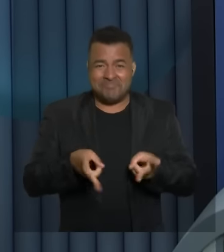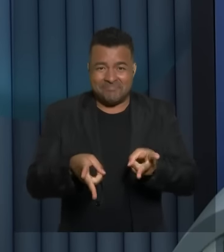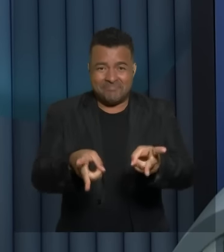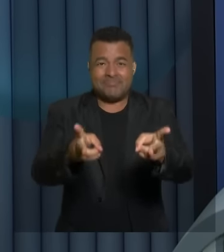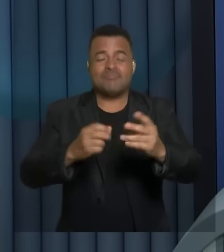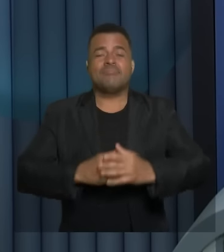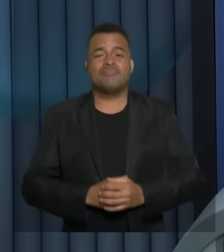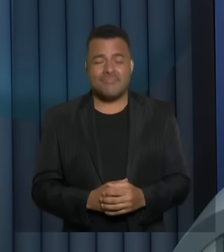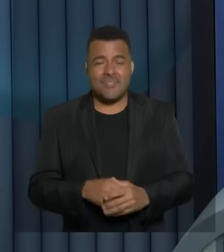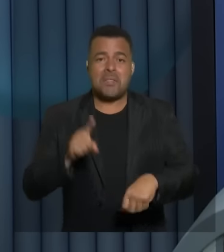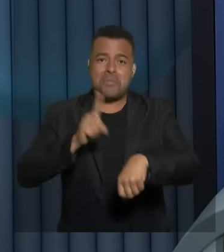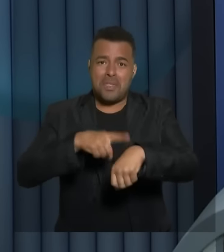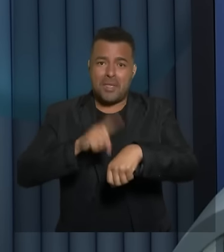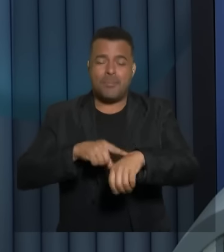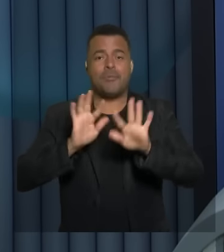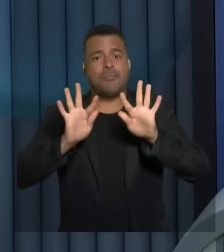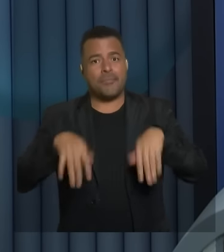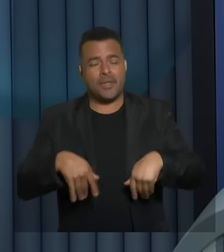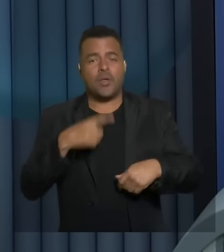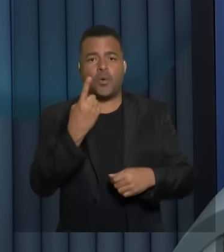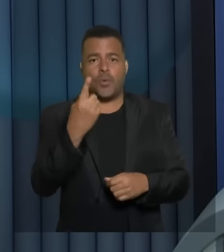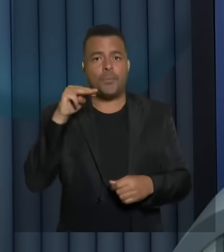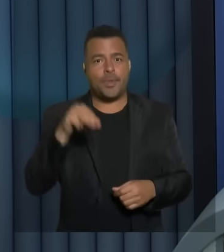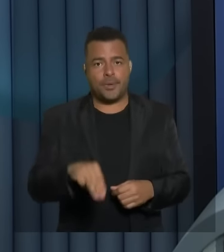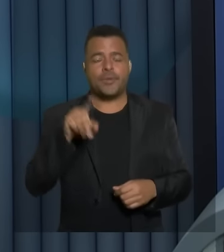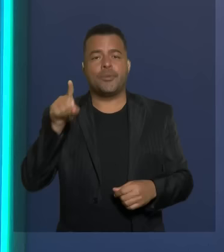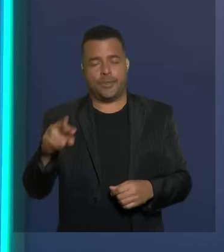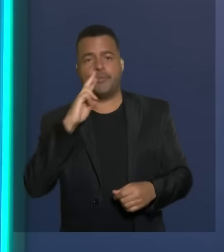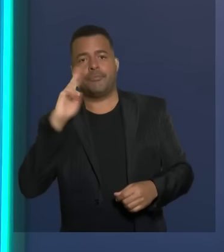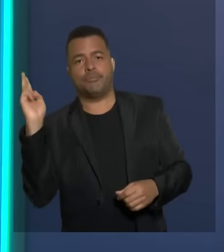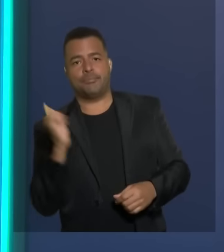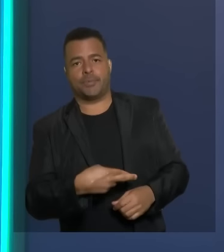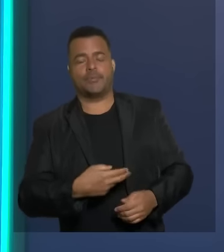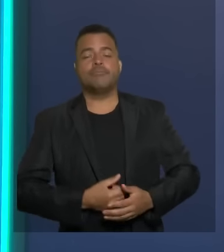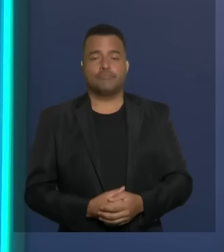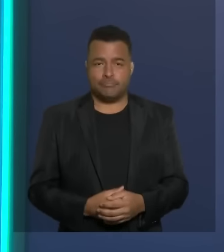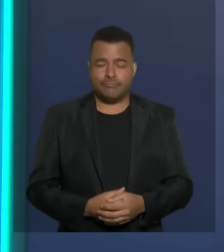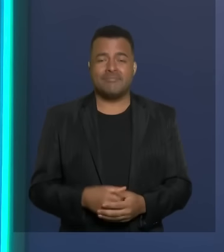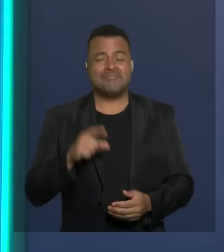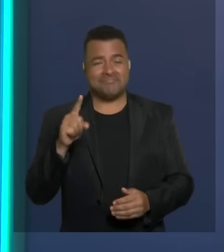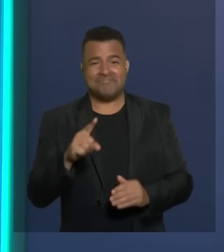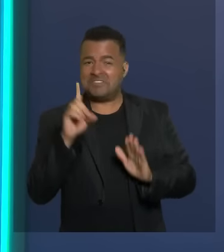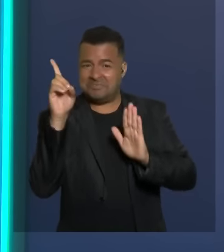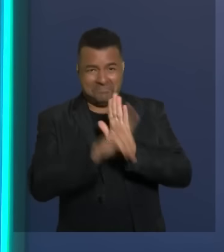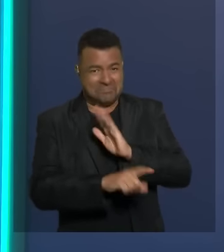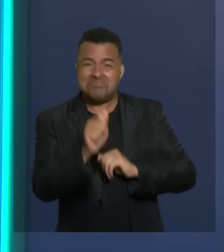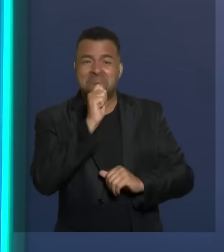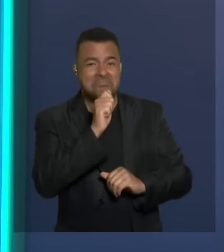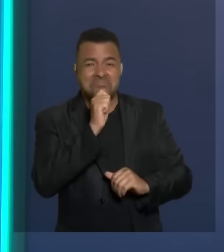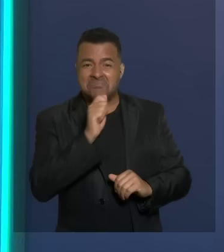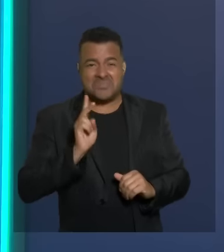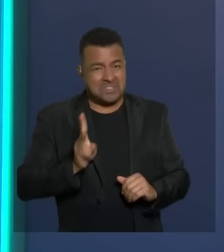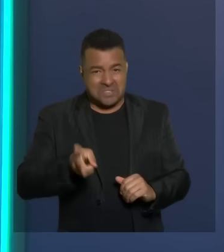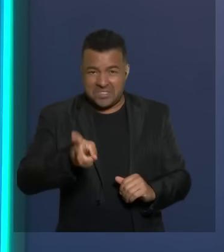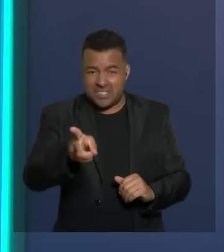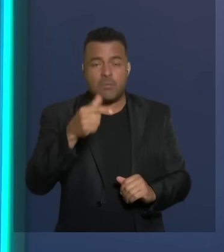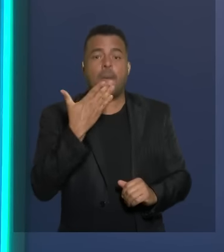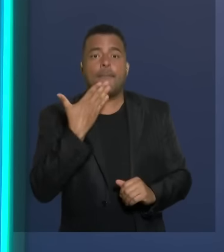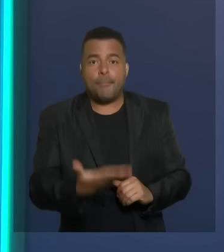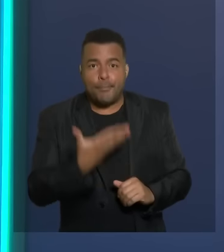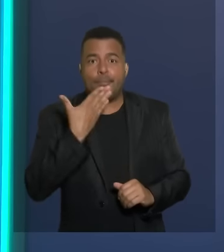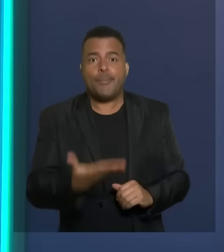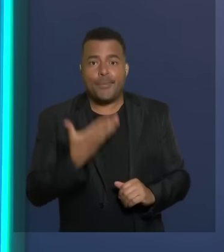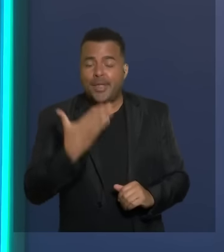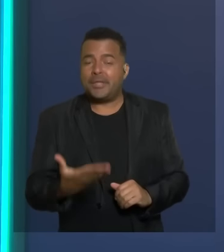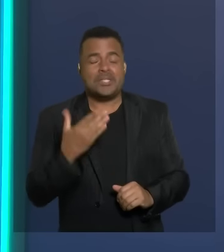Candidata, a senhora tem um minuto e 15 segundos para a sua réplica. Como eu não tive direito de resposta, estou sempre pedindo aqui, não